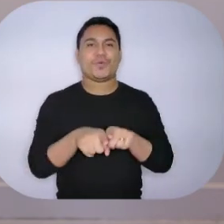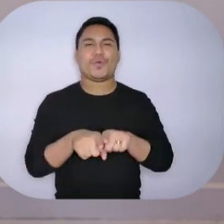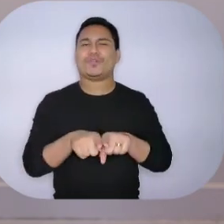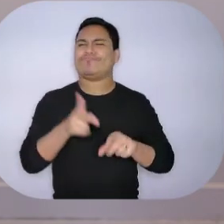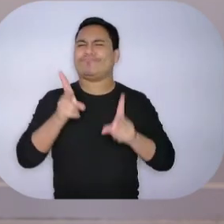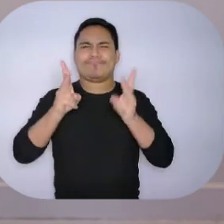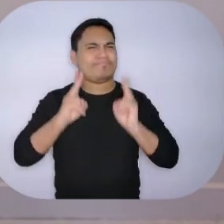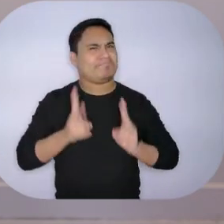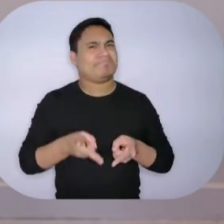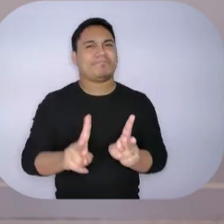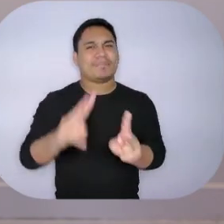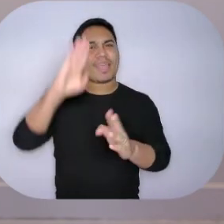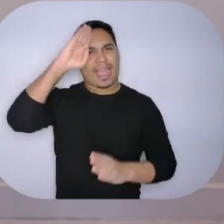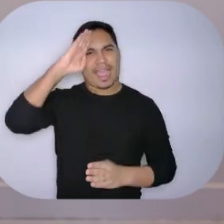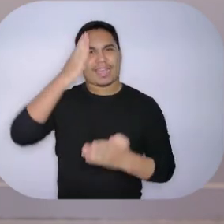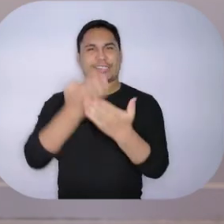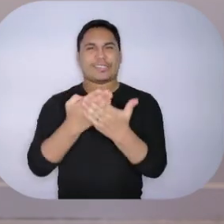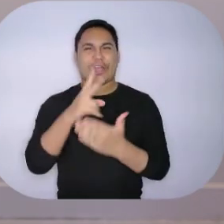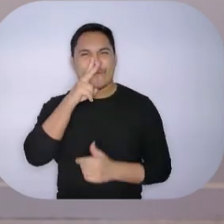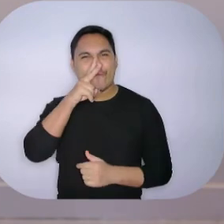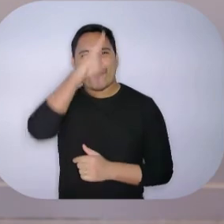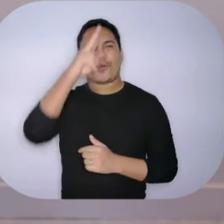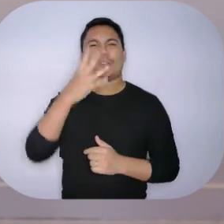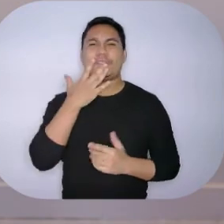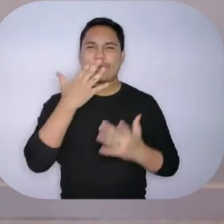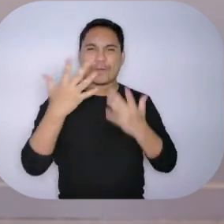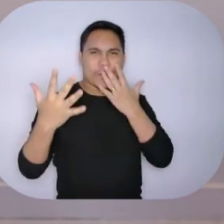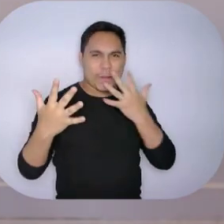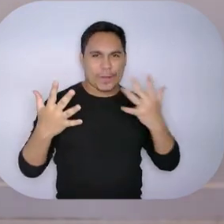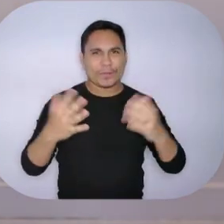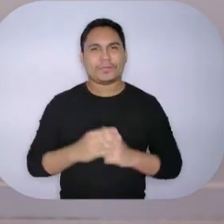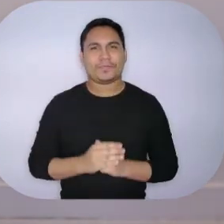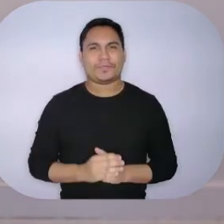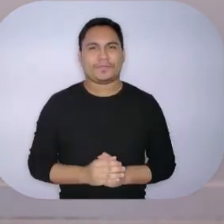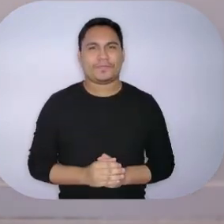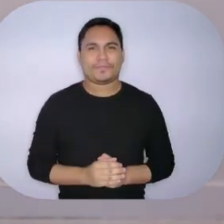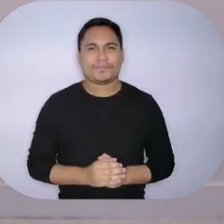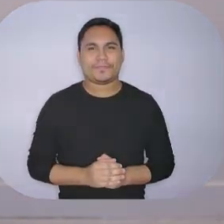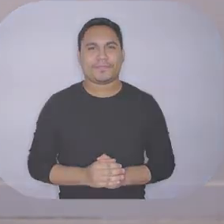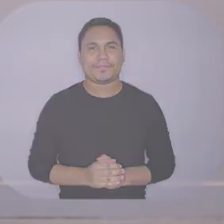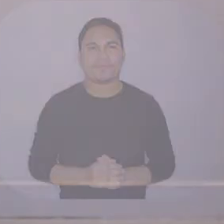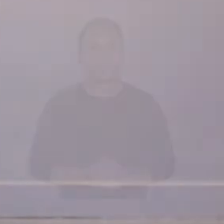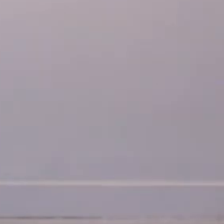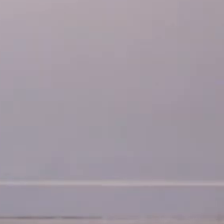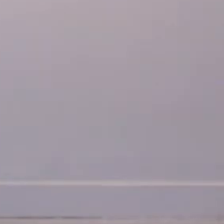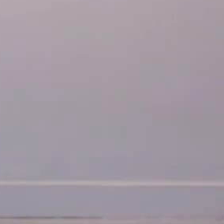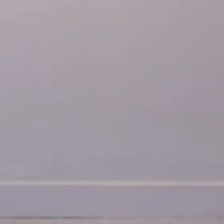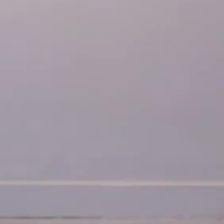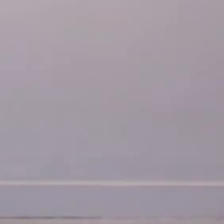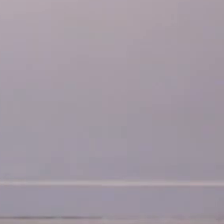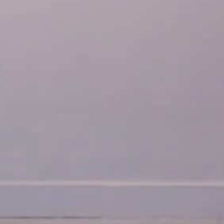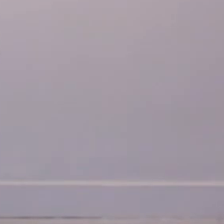deixaram de acreditar na força das cores. Música Música